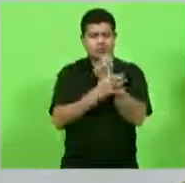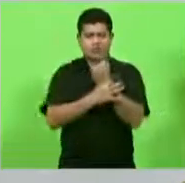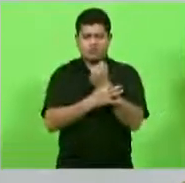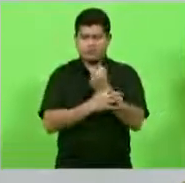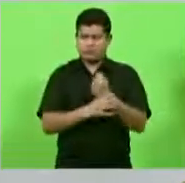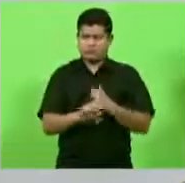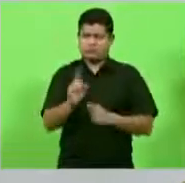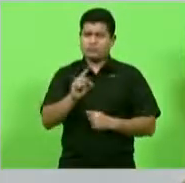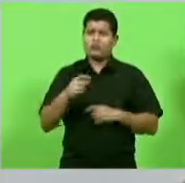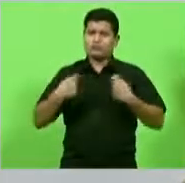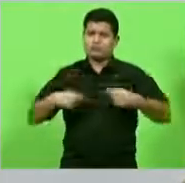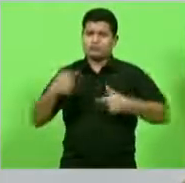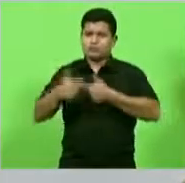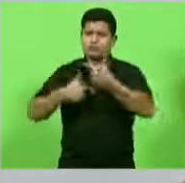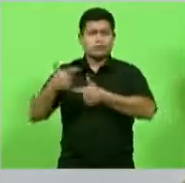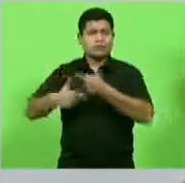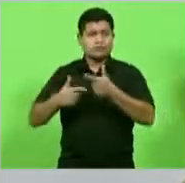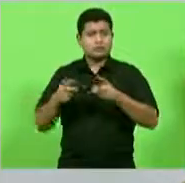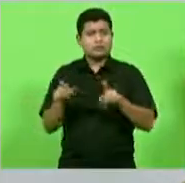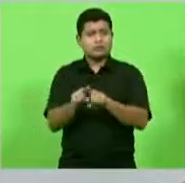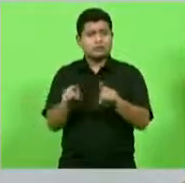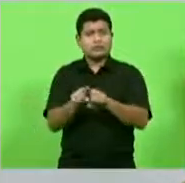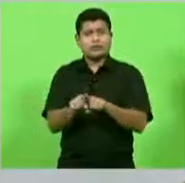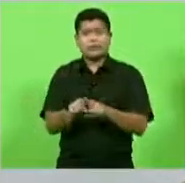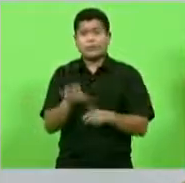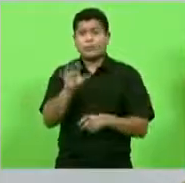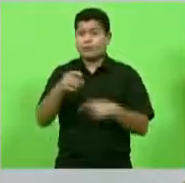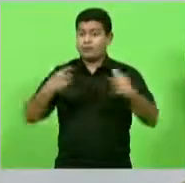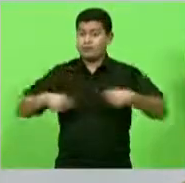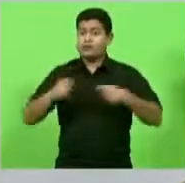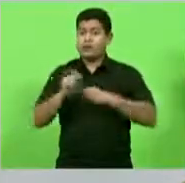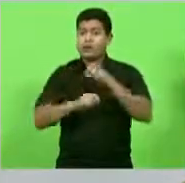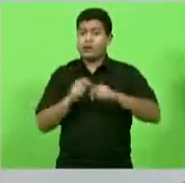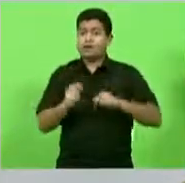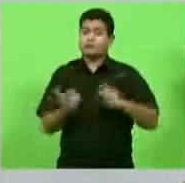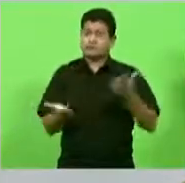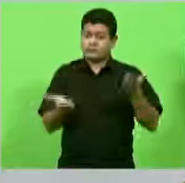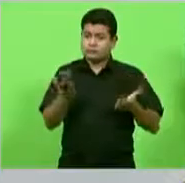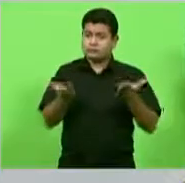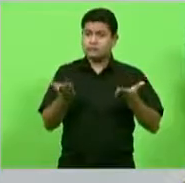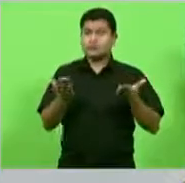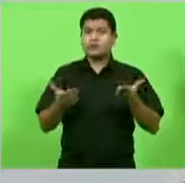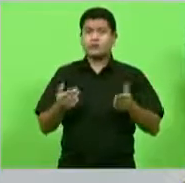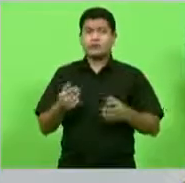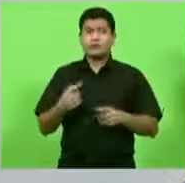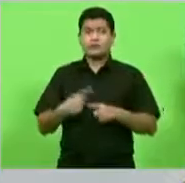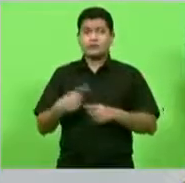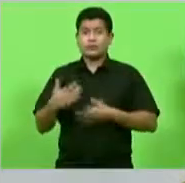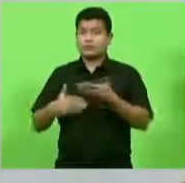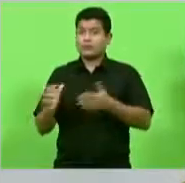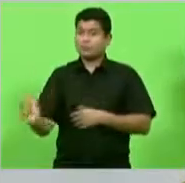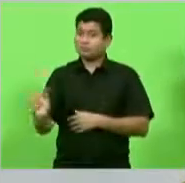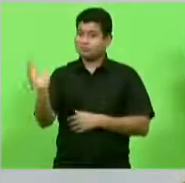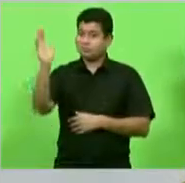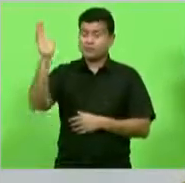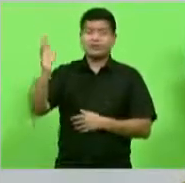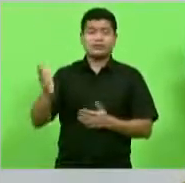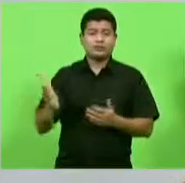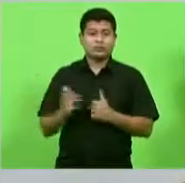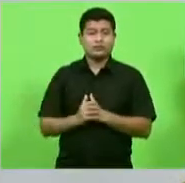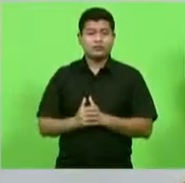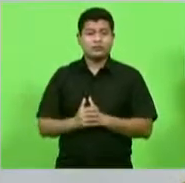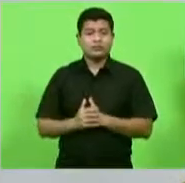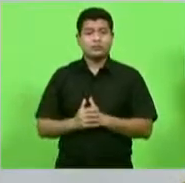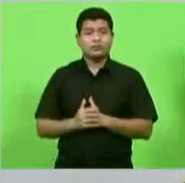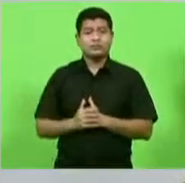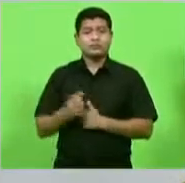todo um enraizamento mas nós precisamos que tenha essa isonomia porque senão encarece demais a campanha então